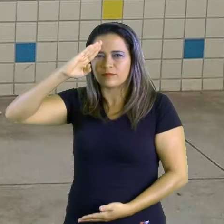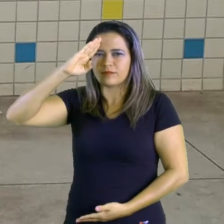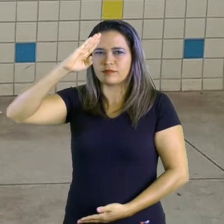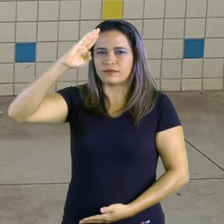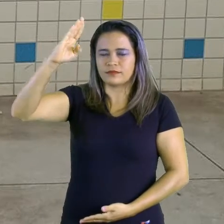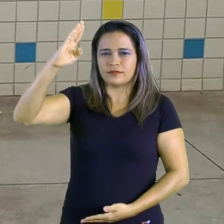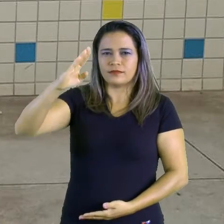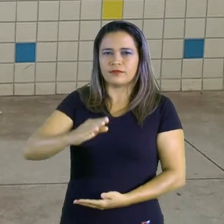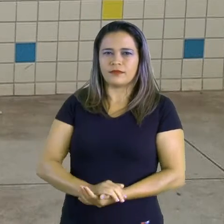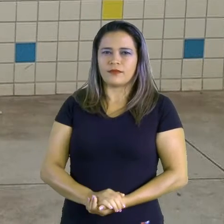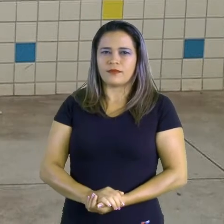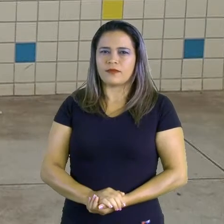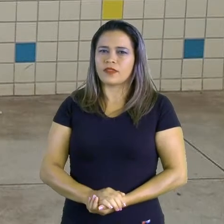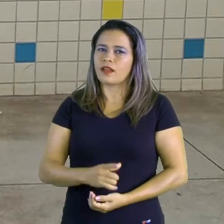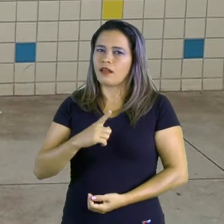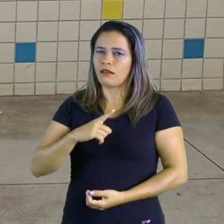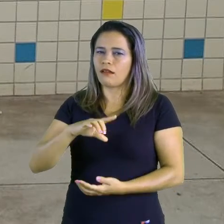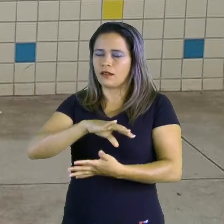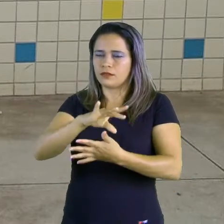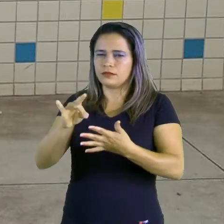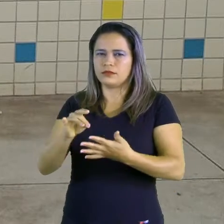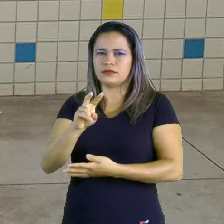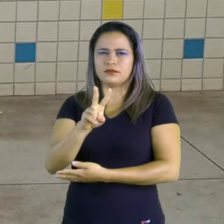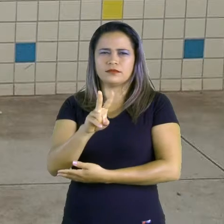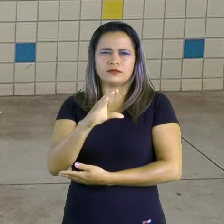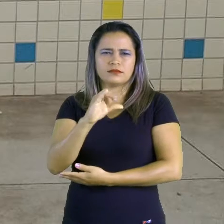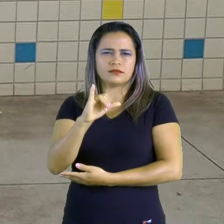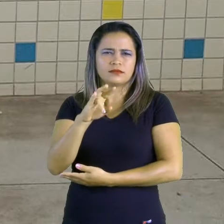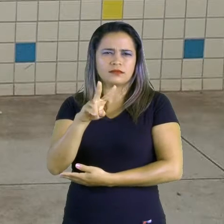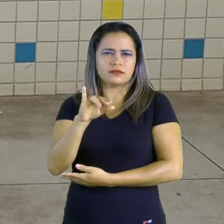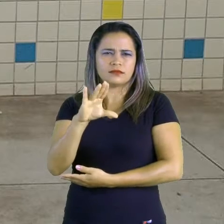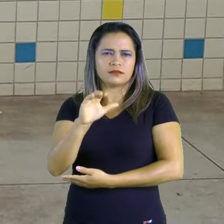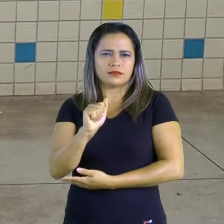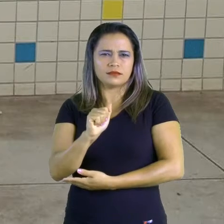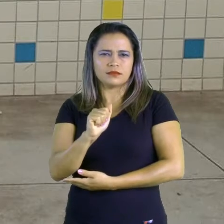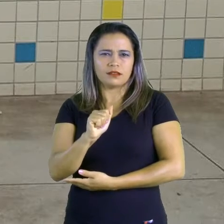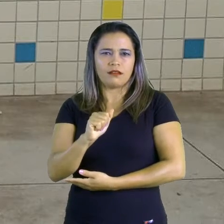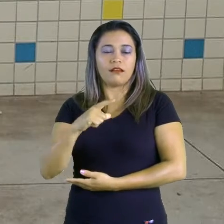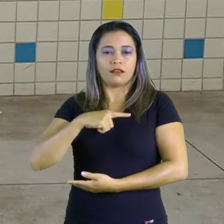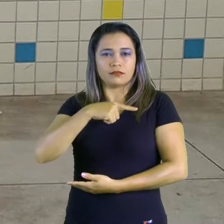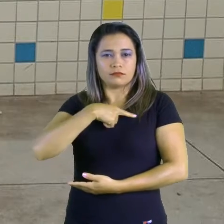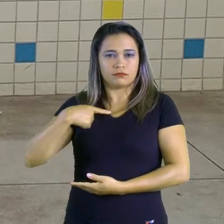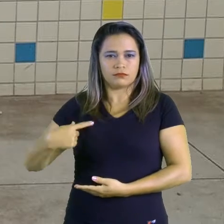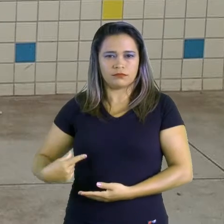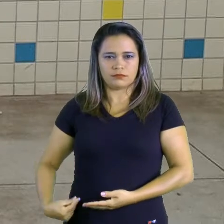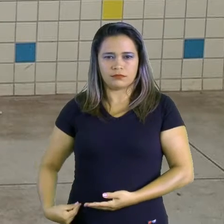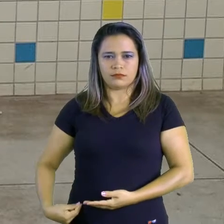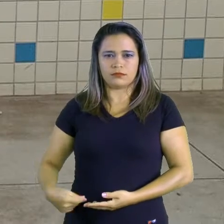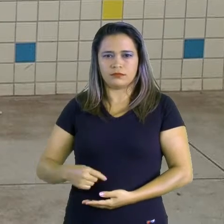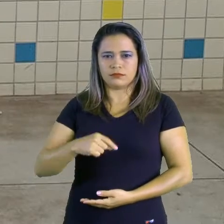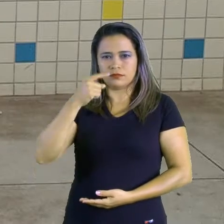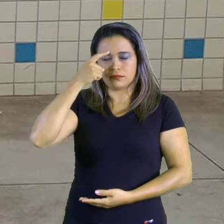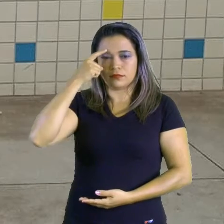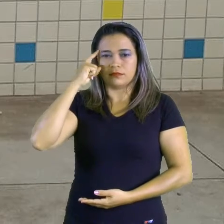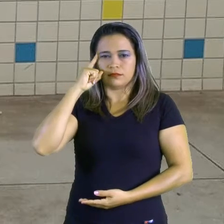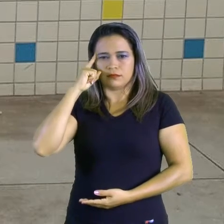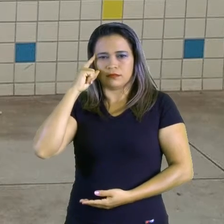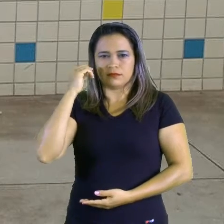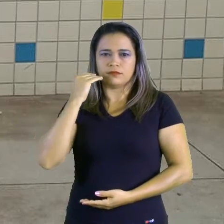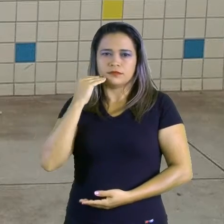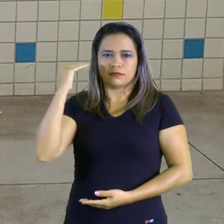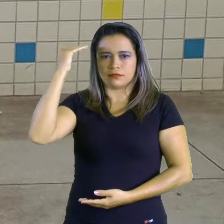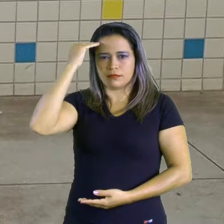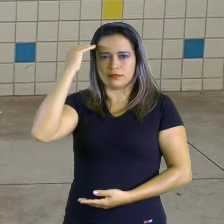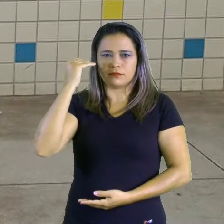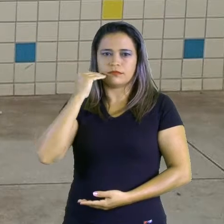civilizações, que é o caso da civilização cínica, que é a China, Mongólia, Coreia do Norte, Coreia do Sul, a